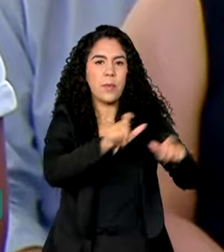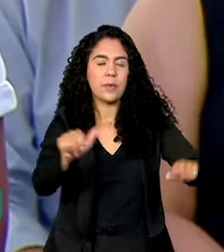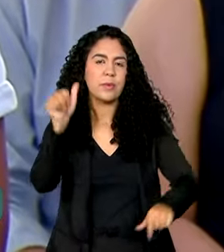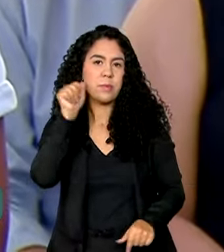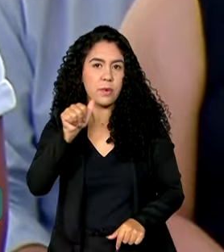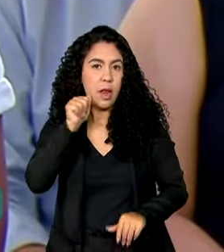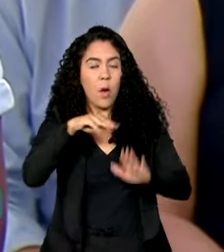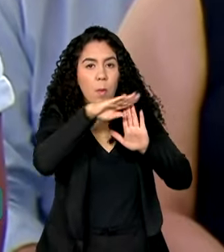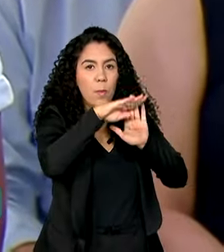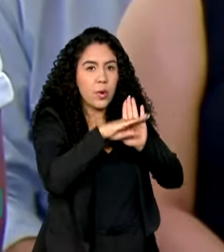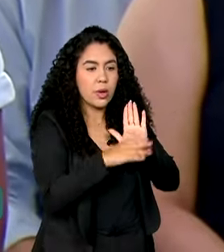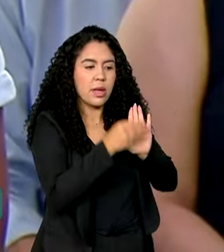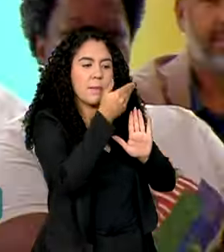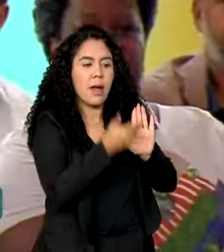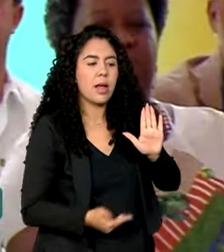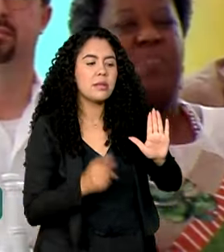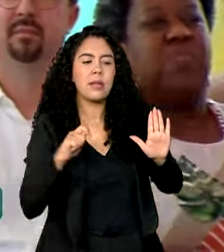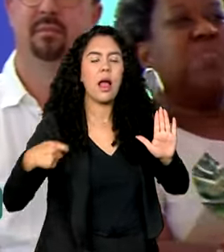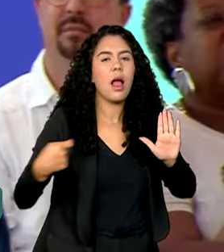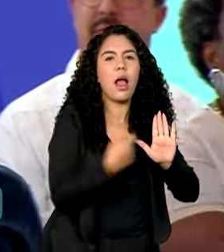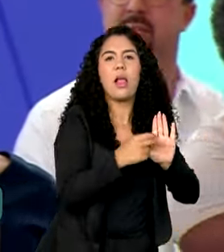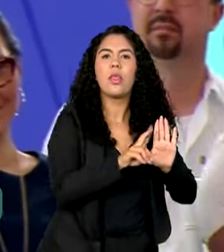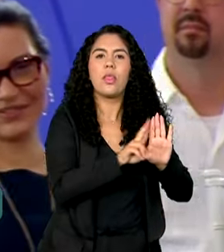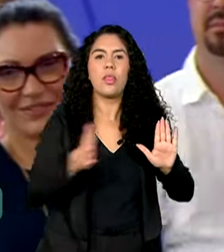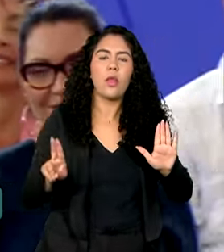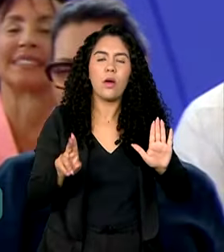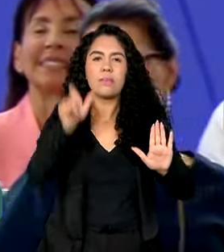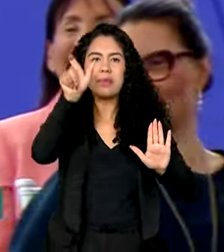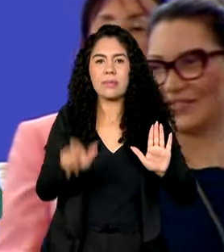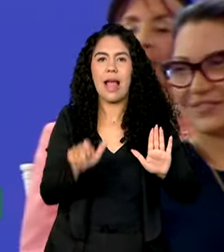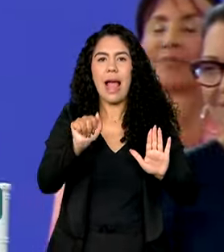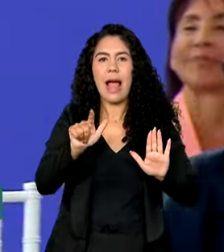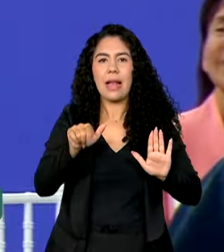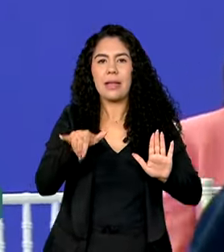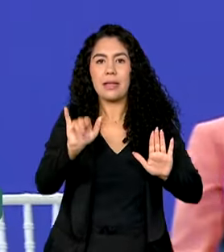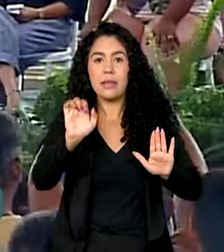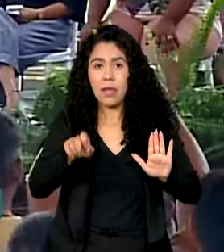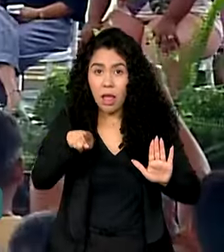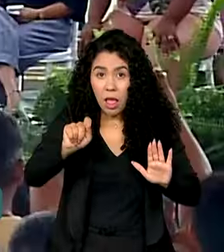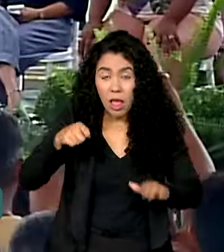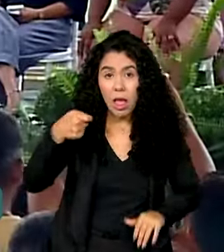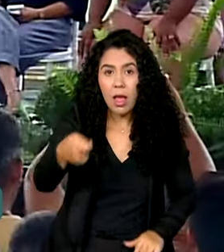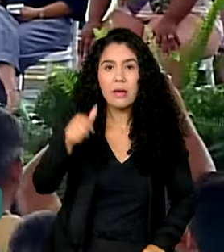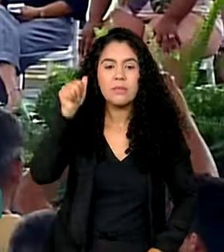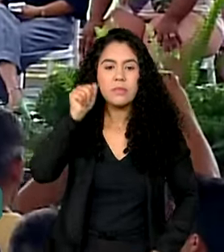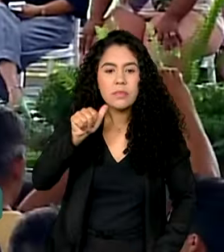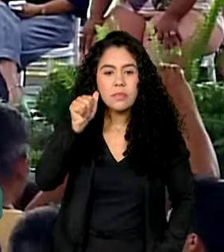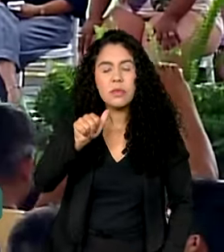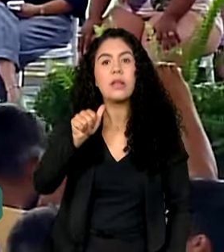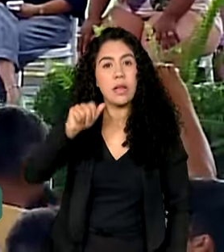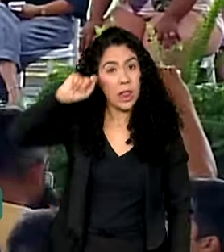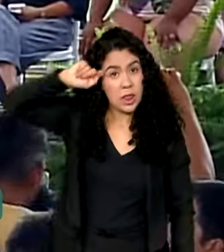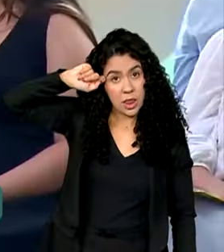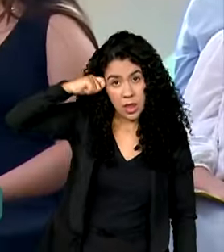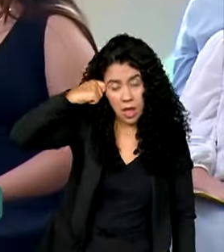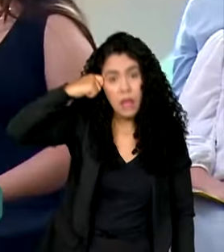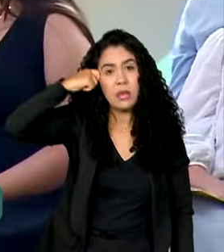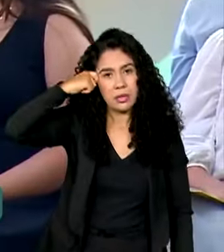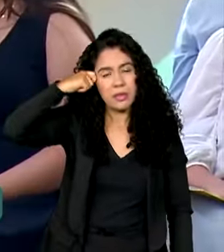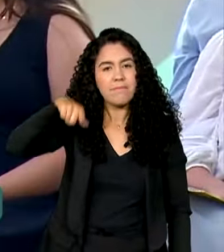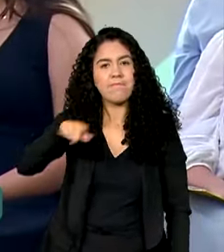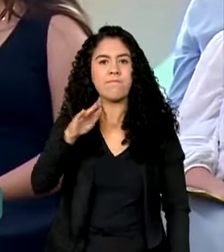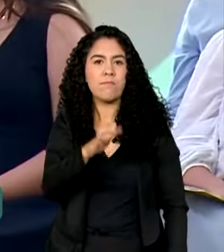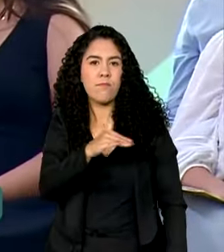O programa recebeu o nome em homenagem à Aline da Silva Pimentel Teixeira, uma mulher negra que